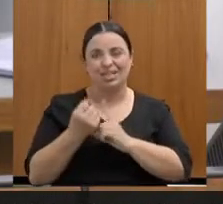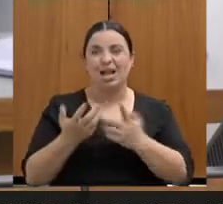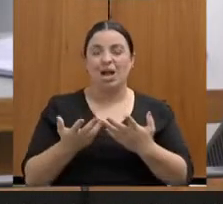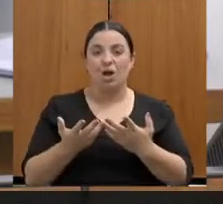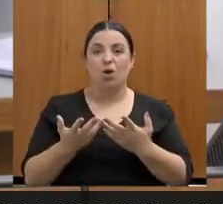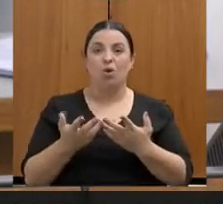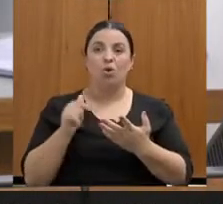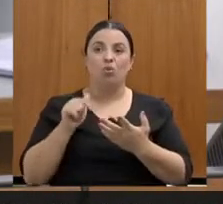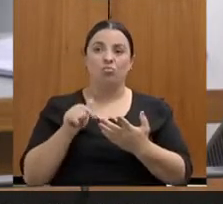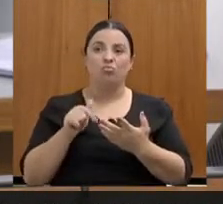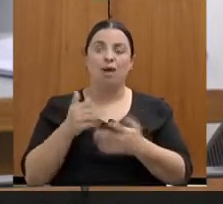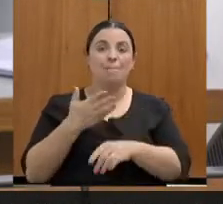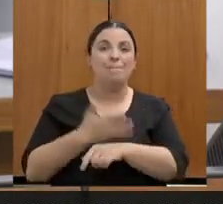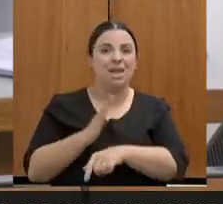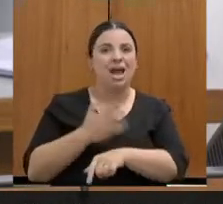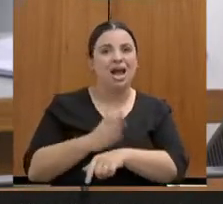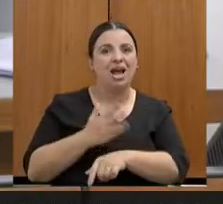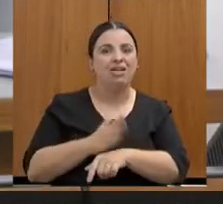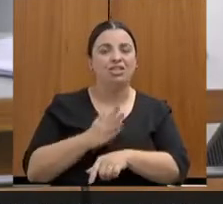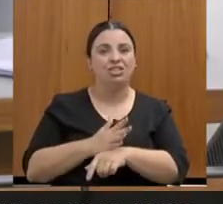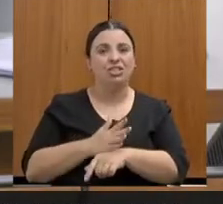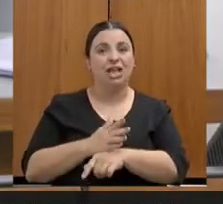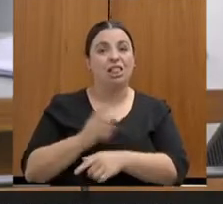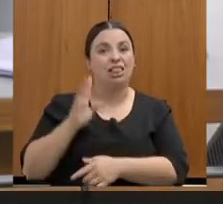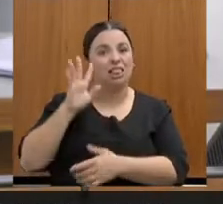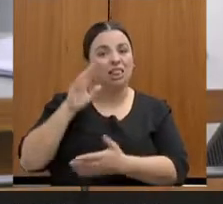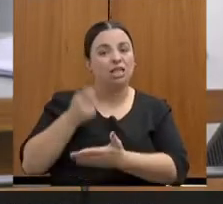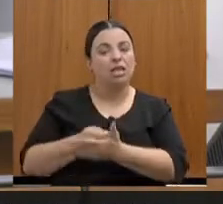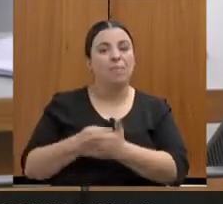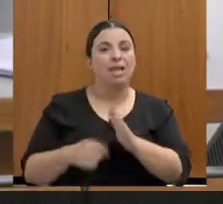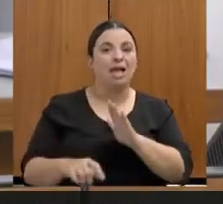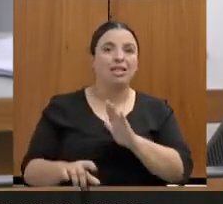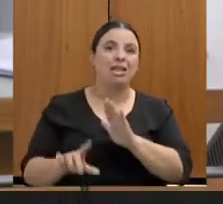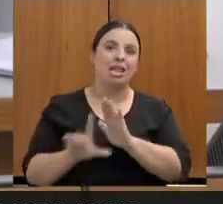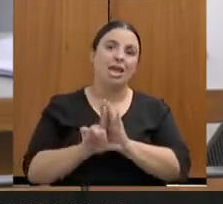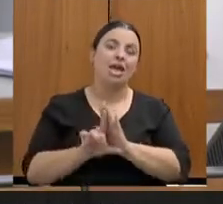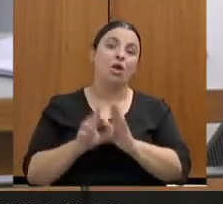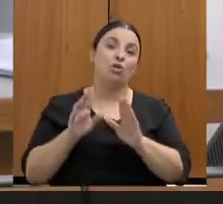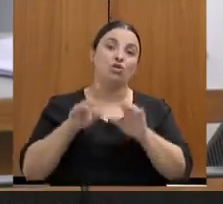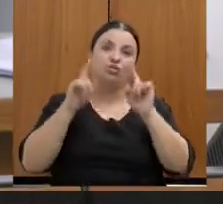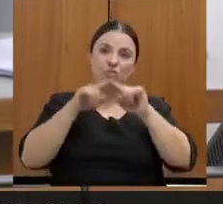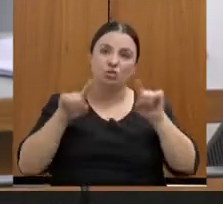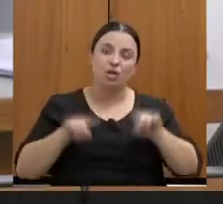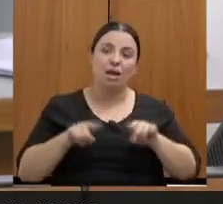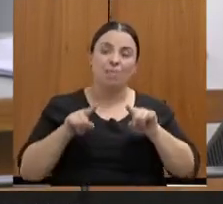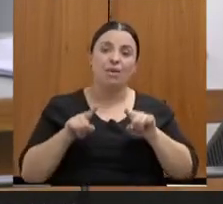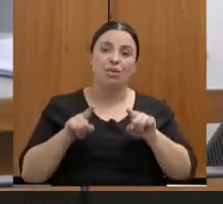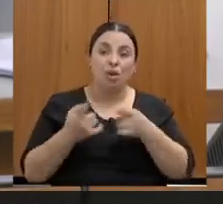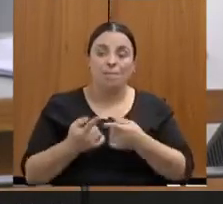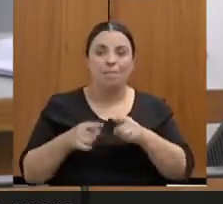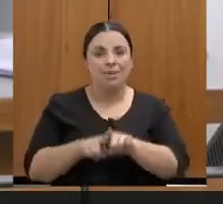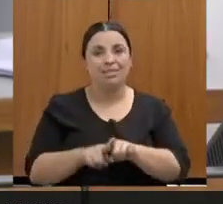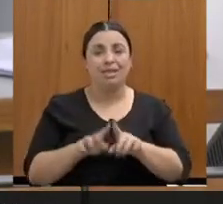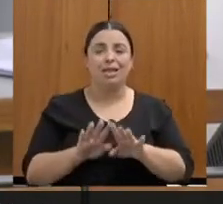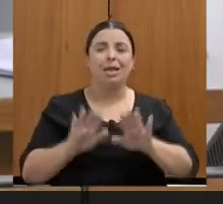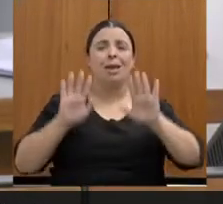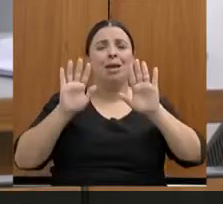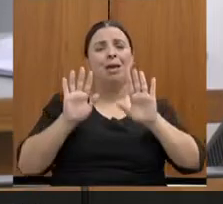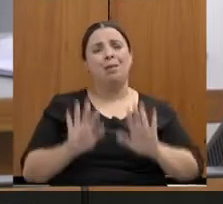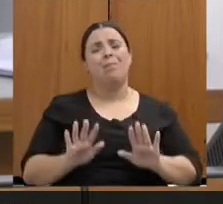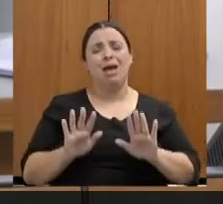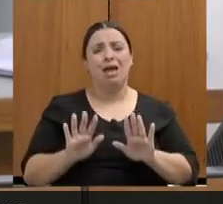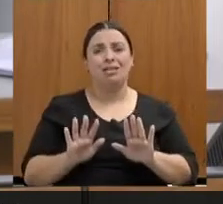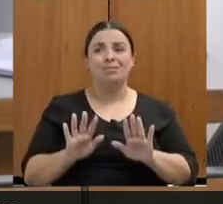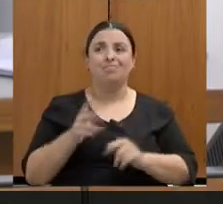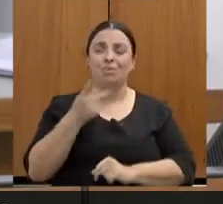uma prática determinada ali de funcionamento em conjunto. Mas eu digo que essa não é